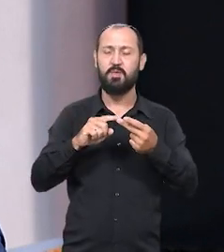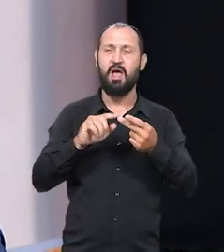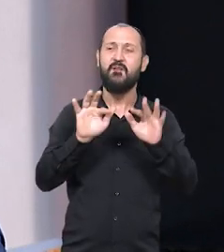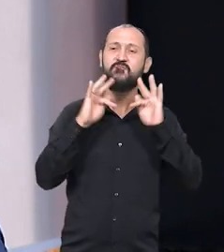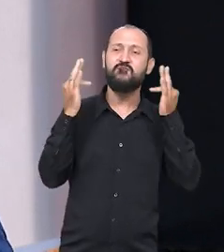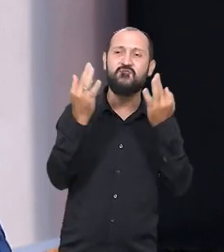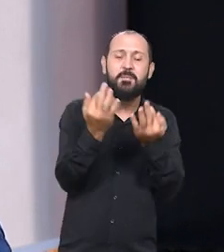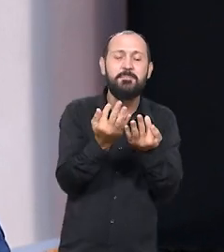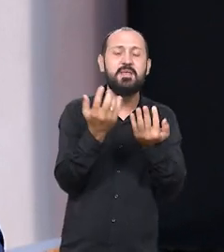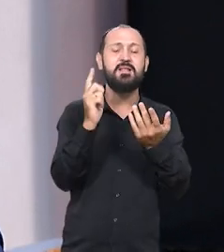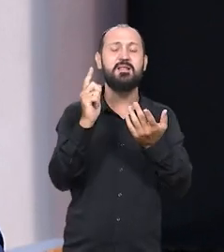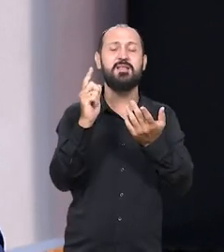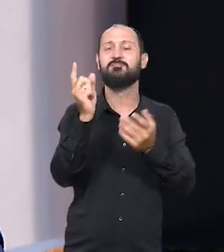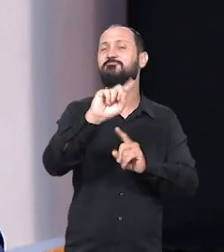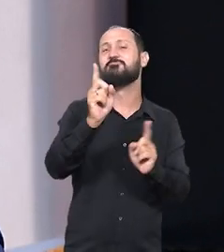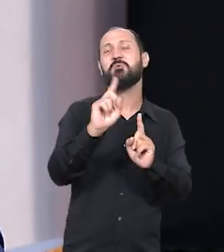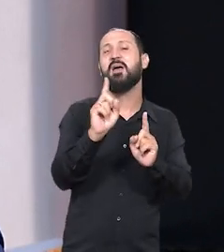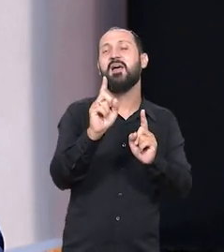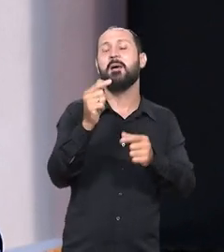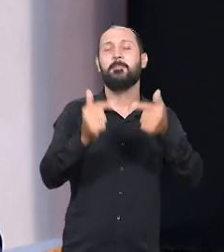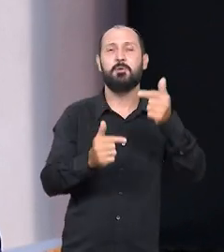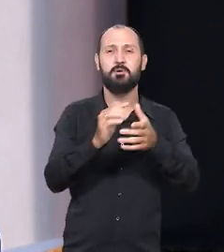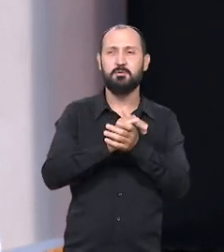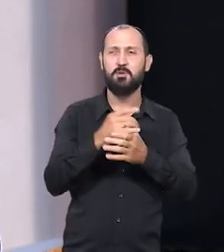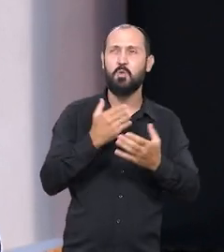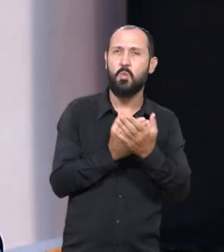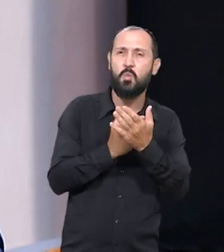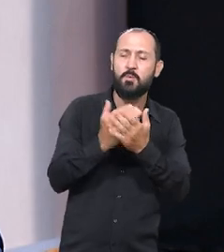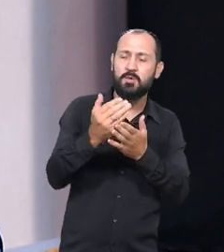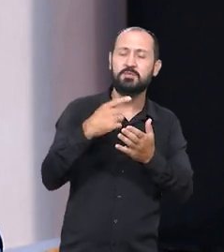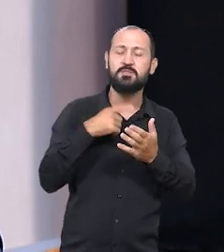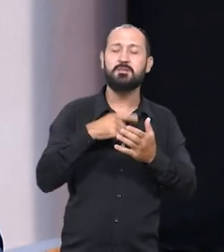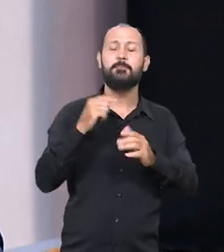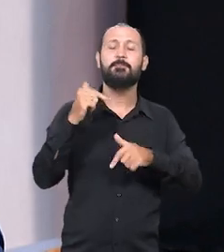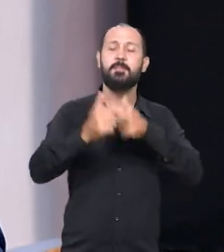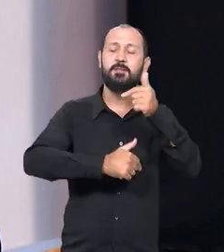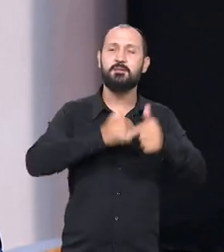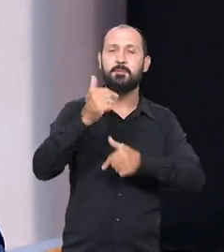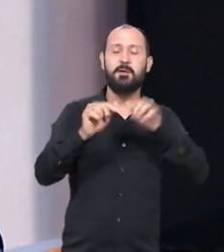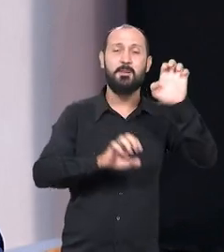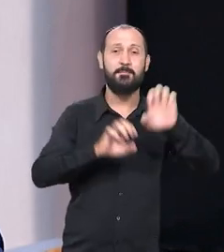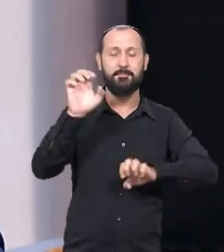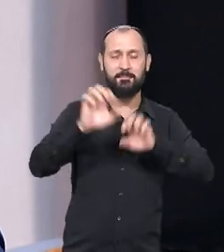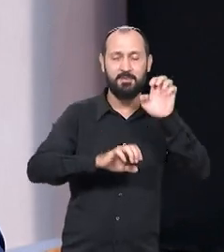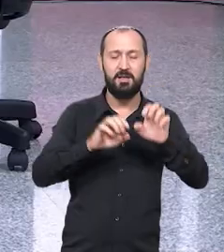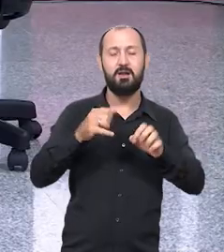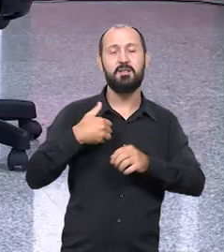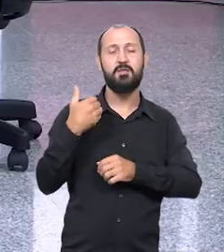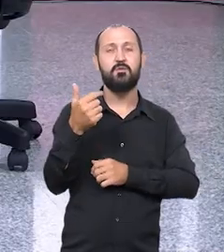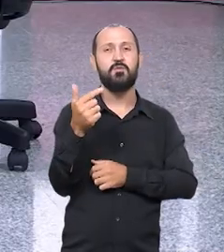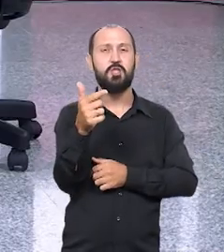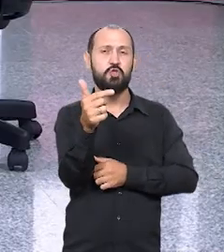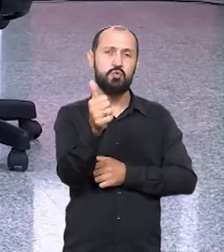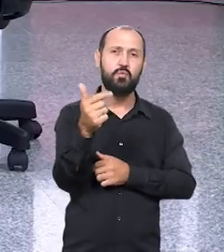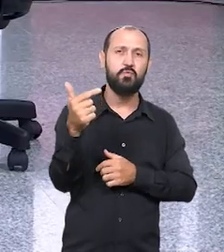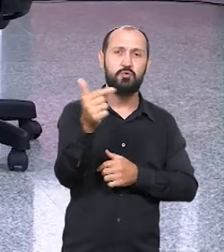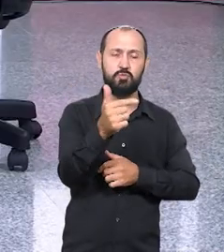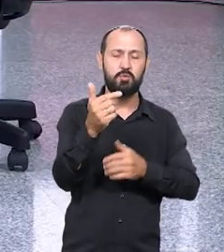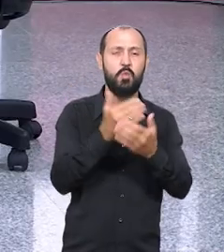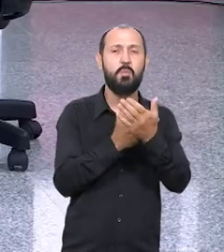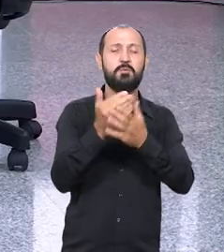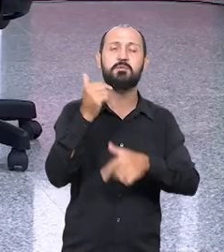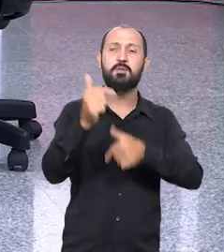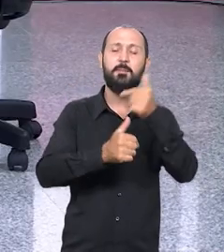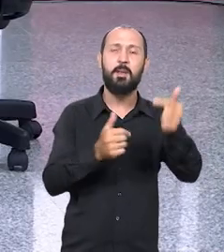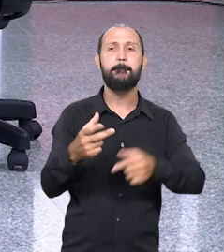Eu sou um empresário que começou a carreira 21, 22 anos de idade. Comecei uma empresa do zero e fui para a iniciativa